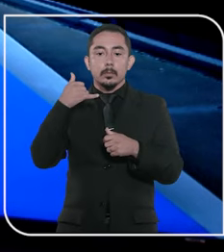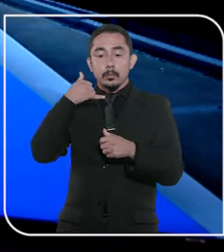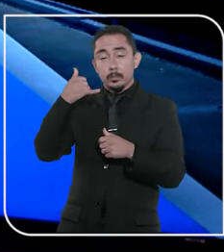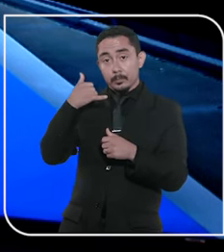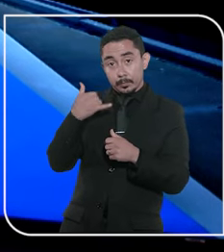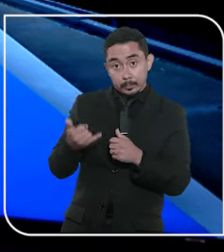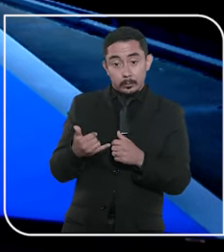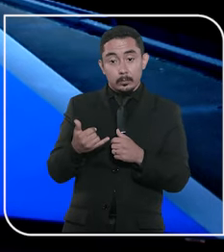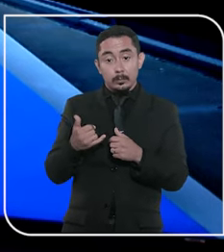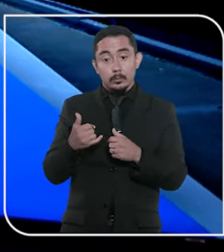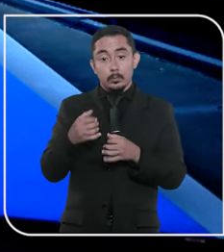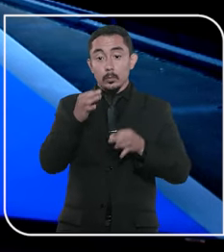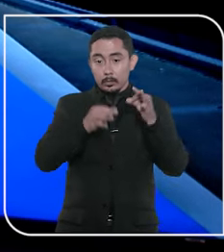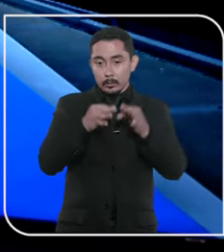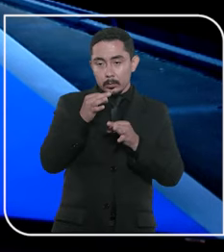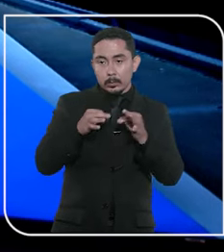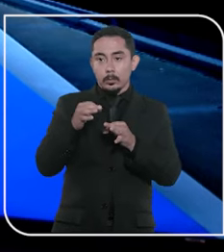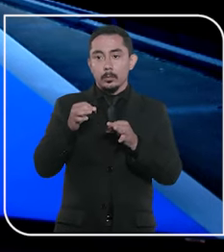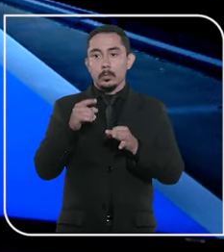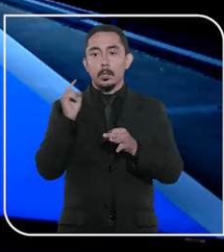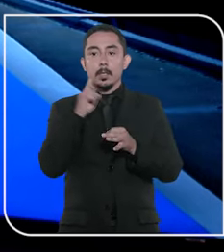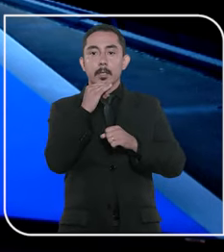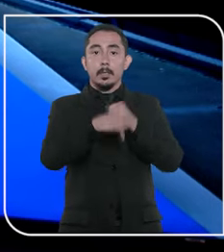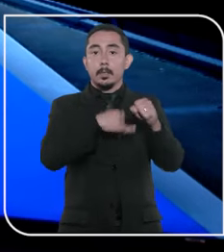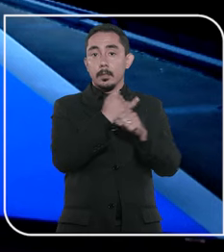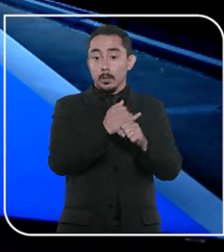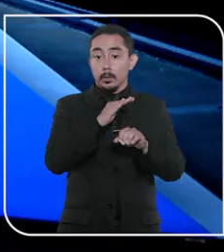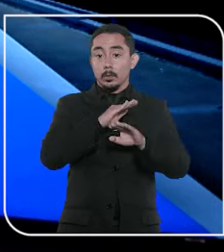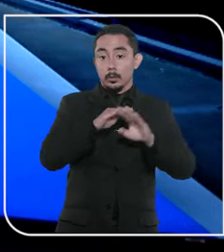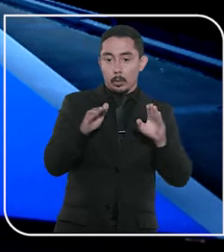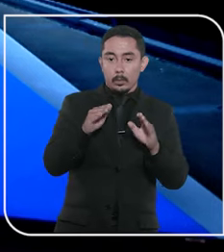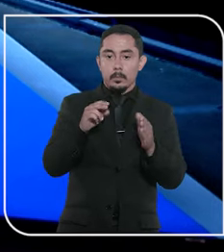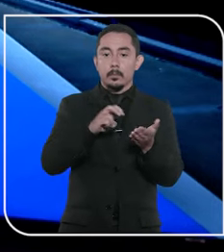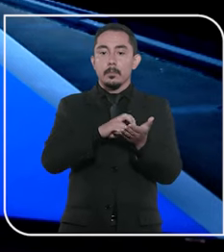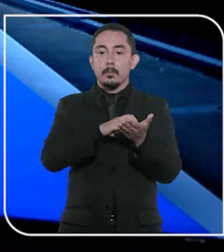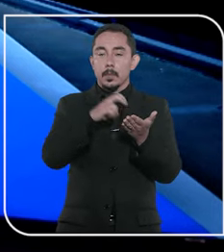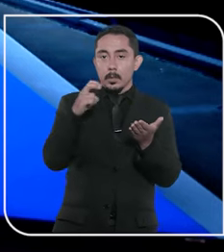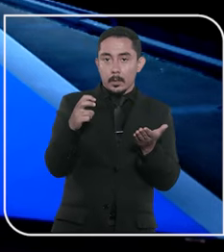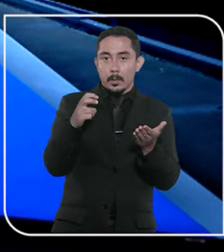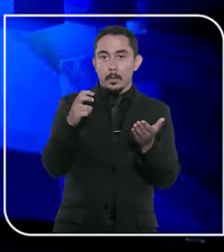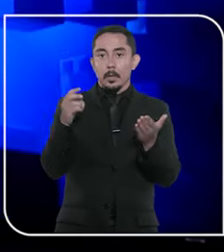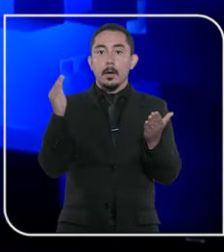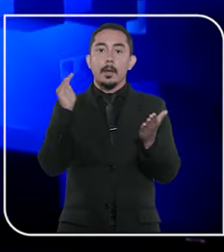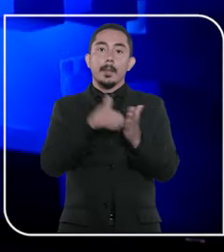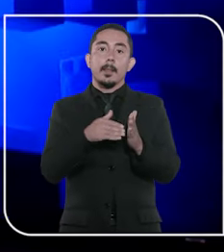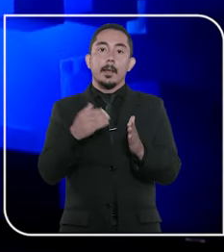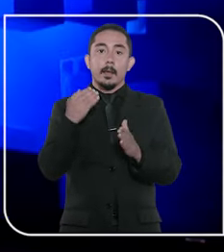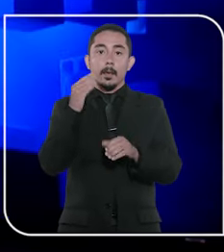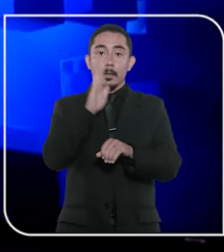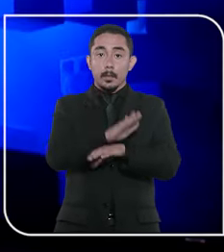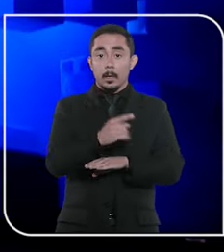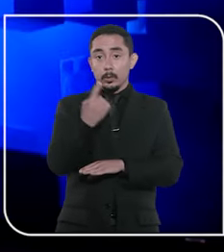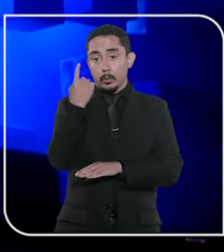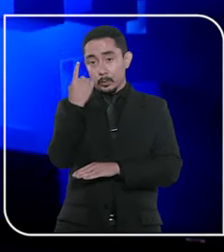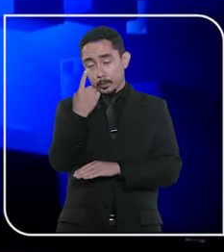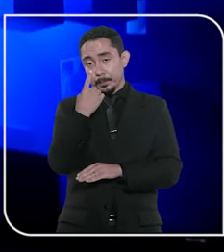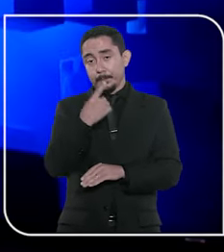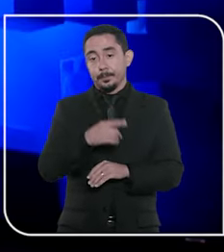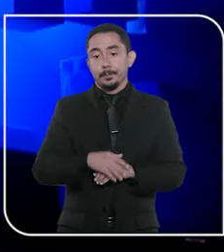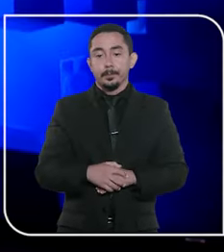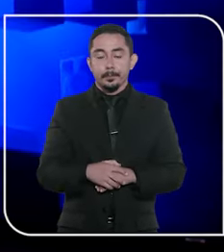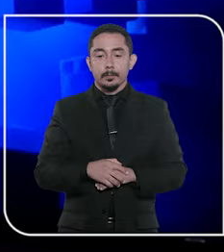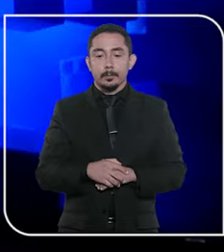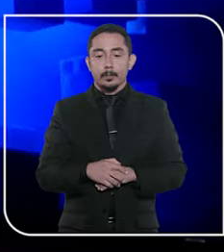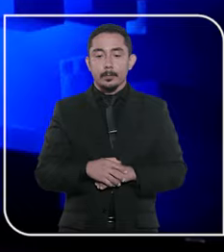acionar o plantão judicial, que vai funcionar de forma totalmente eletrônica, das 9 da manhã à 1 da